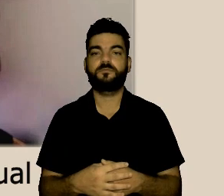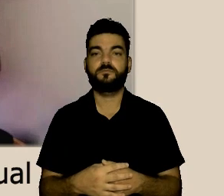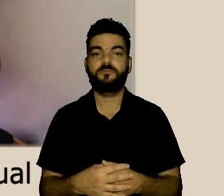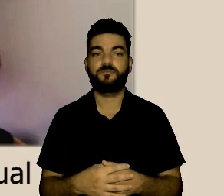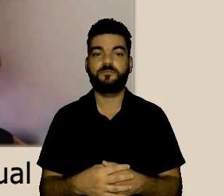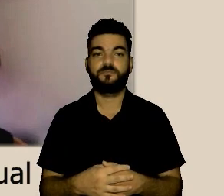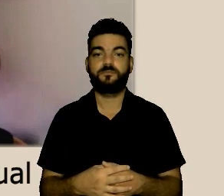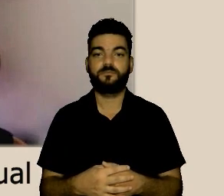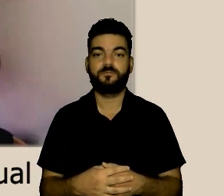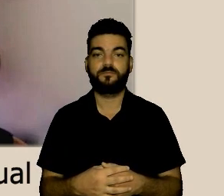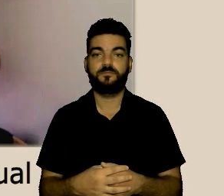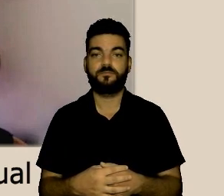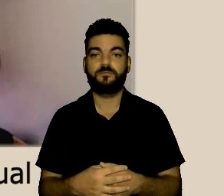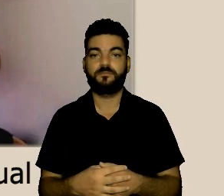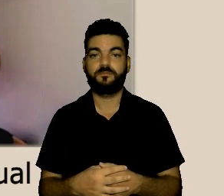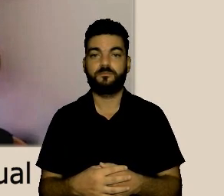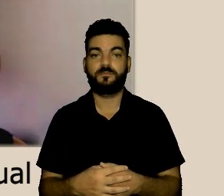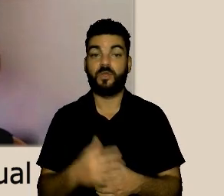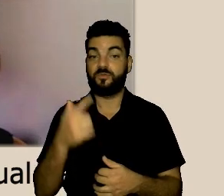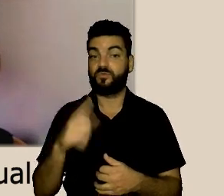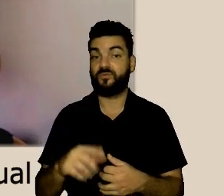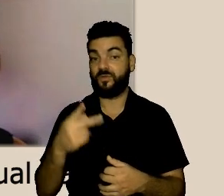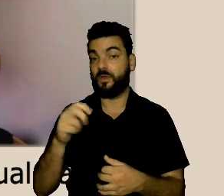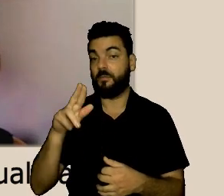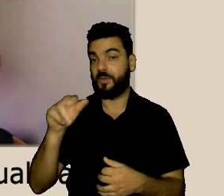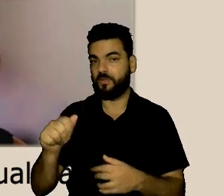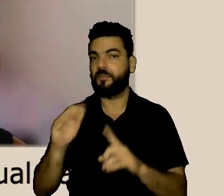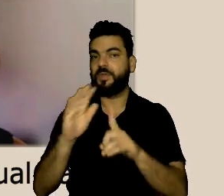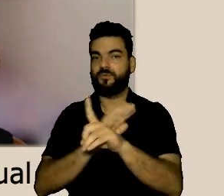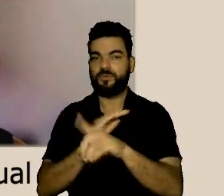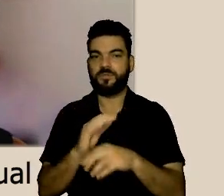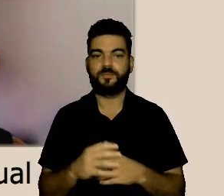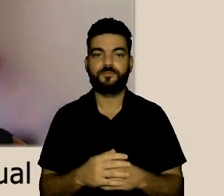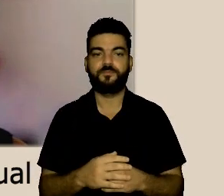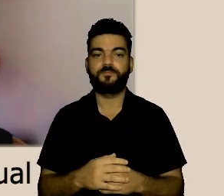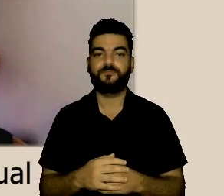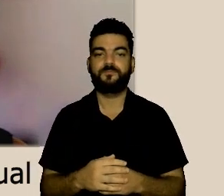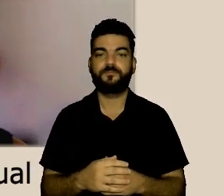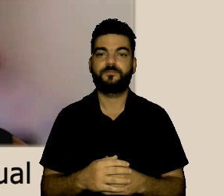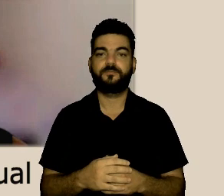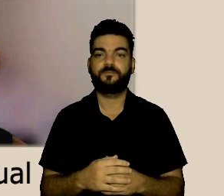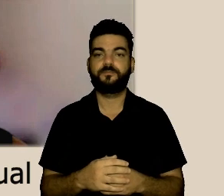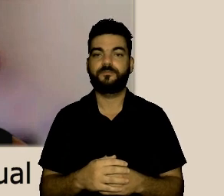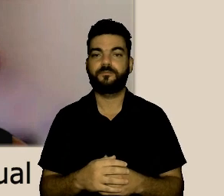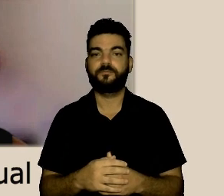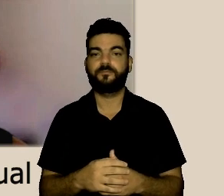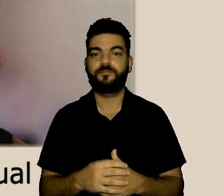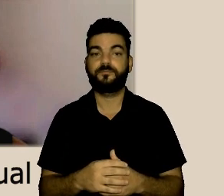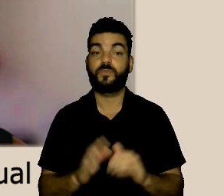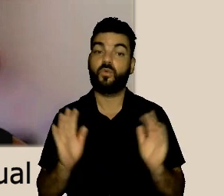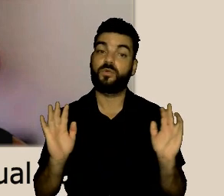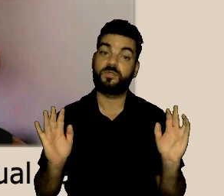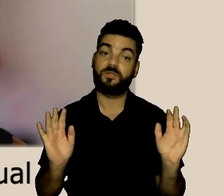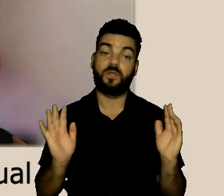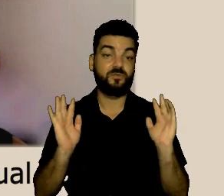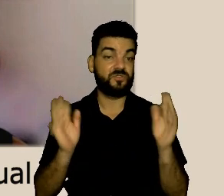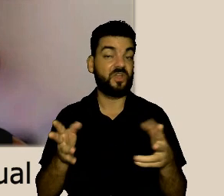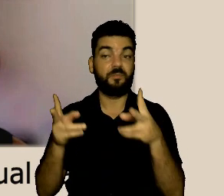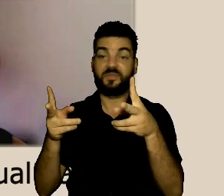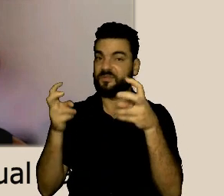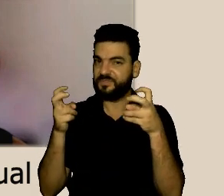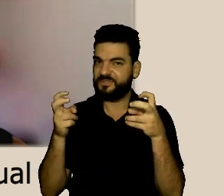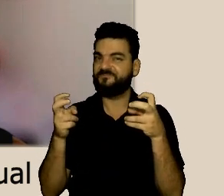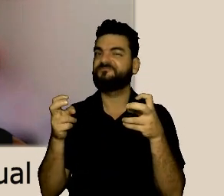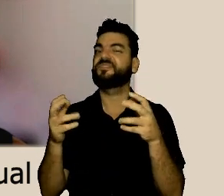nas nossas comissões e aqui tem uma pergunta novamente a Paula Delatório ela